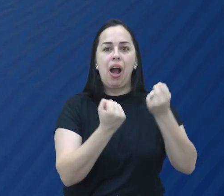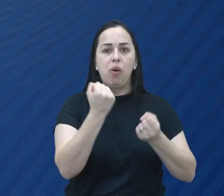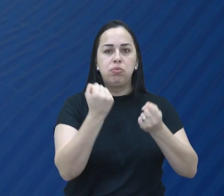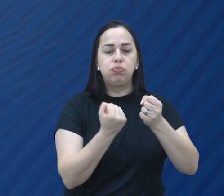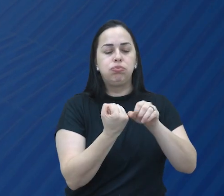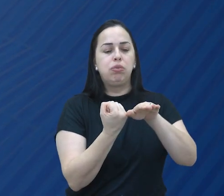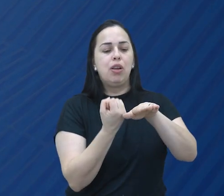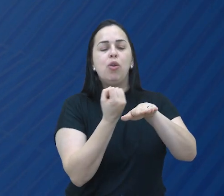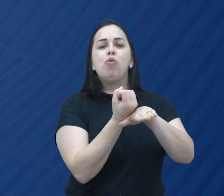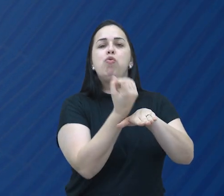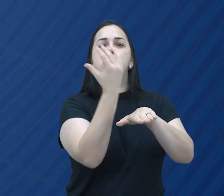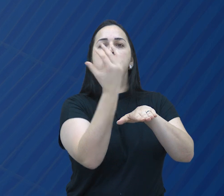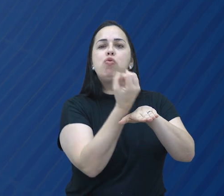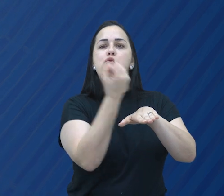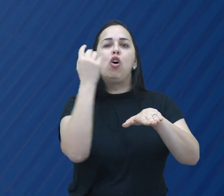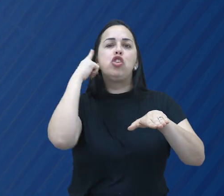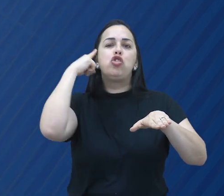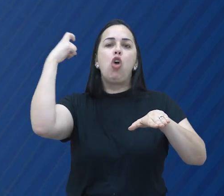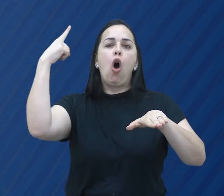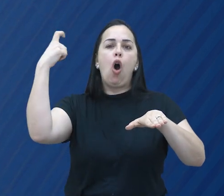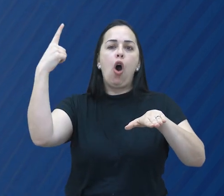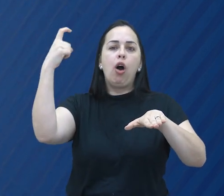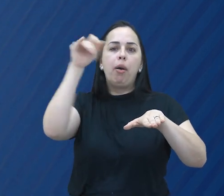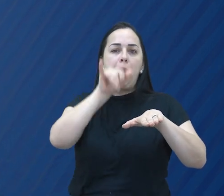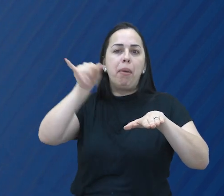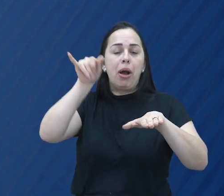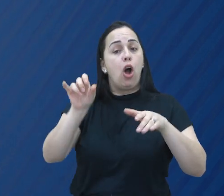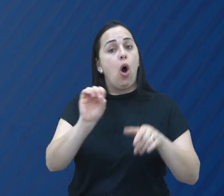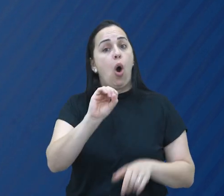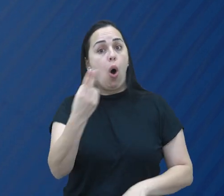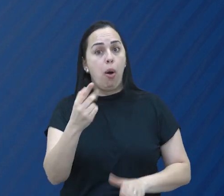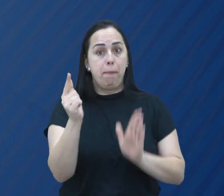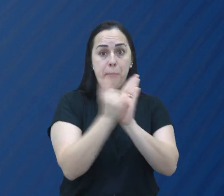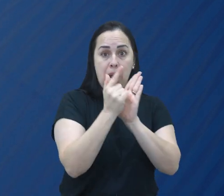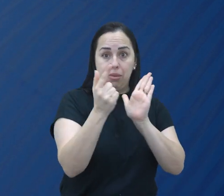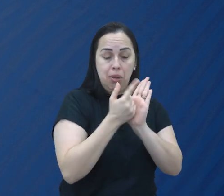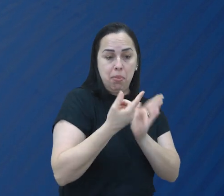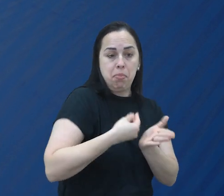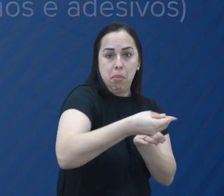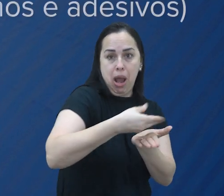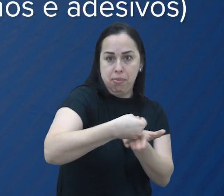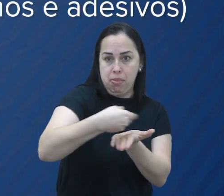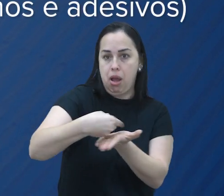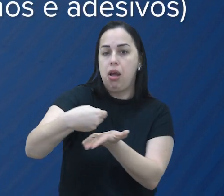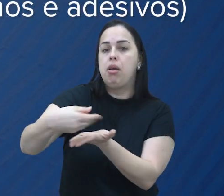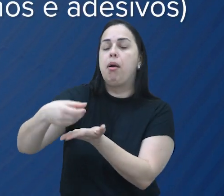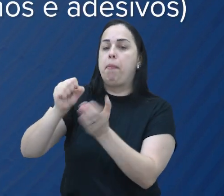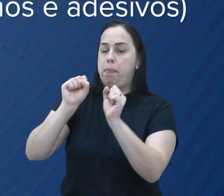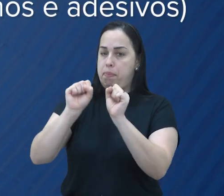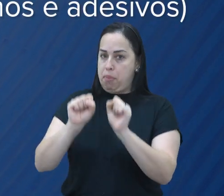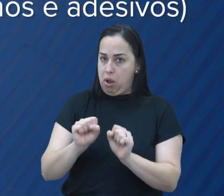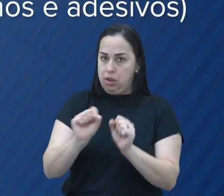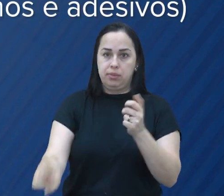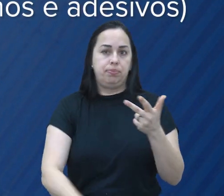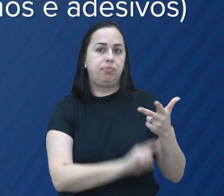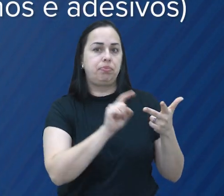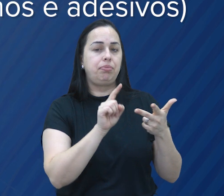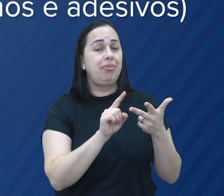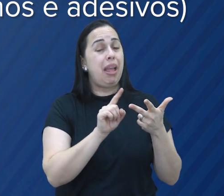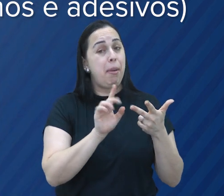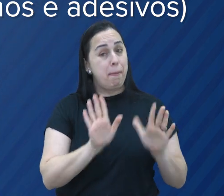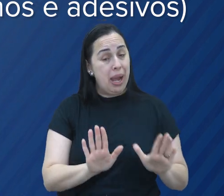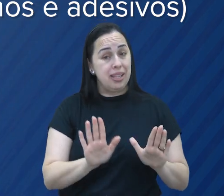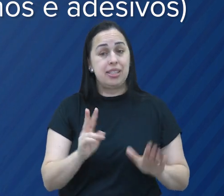São permitidos, por exemplo, a utilização de alto-falantes até a véspera da votação ou a distribuição de material